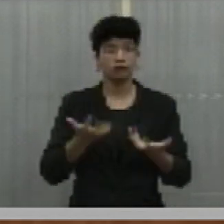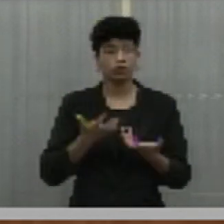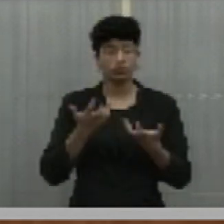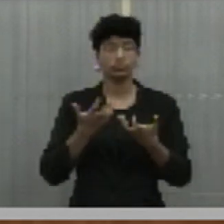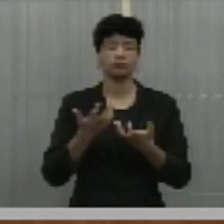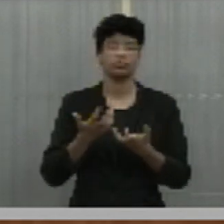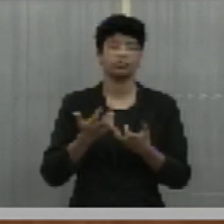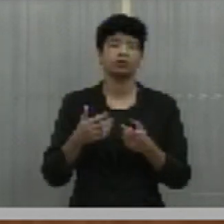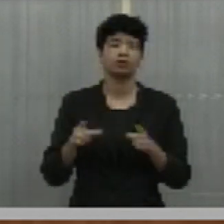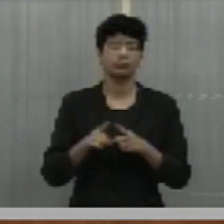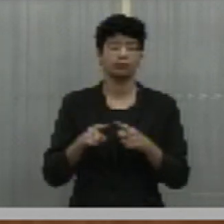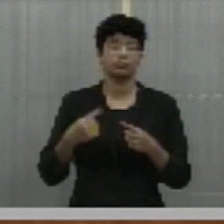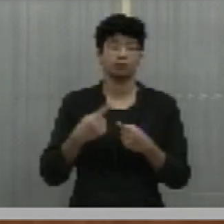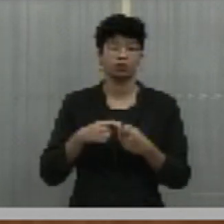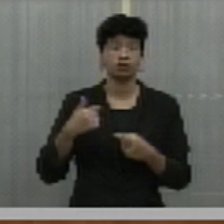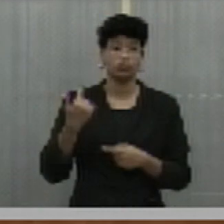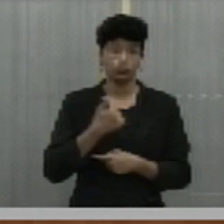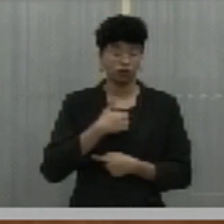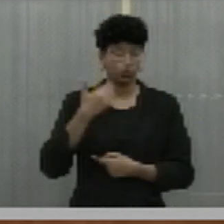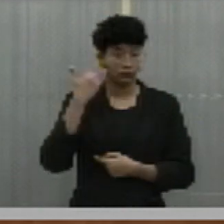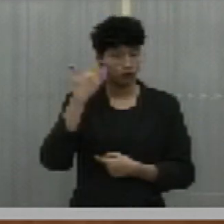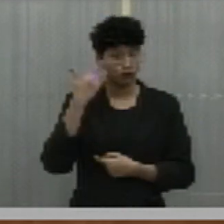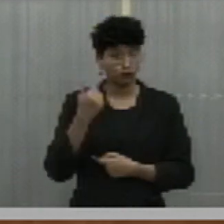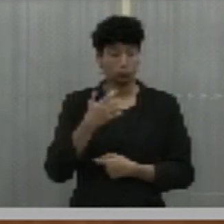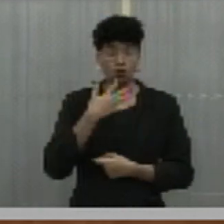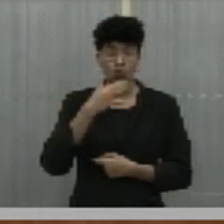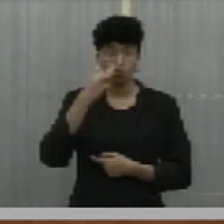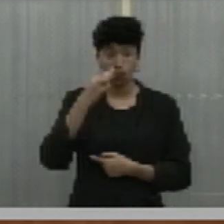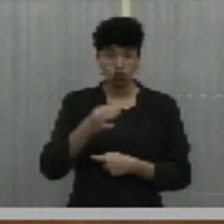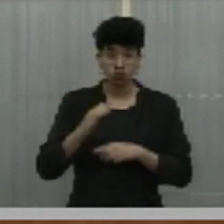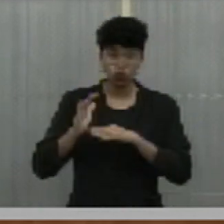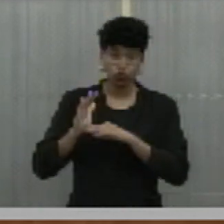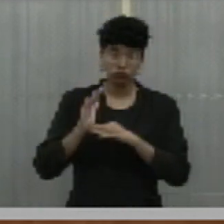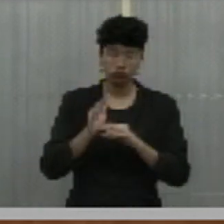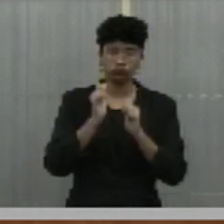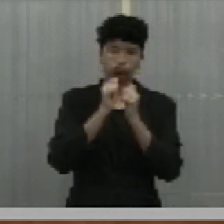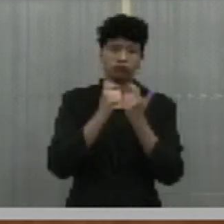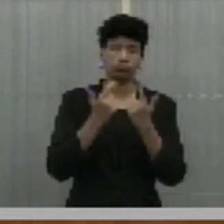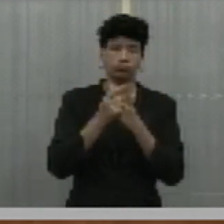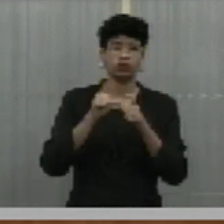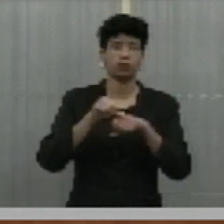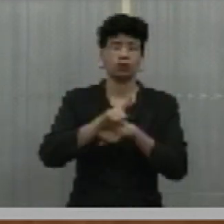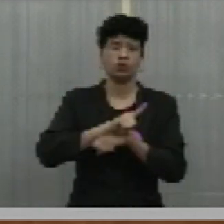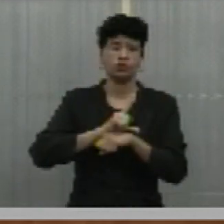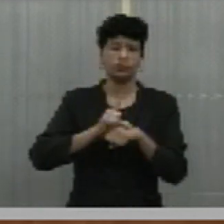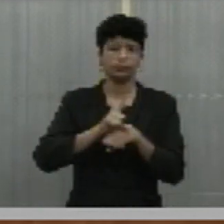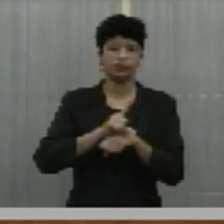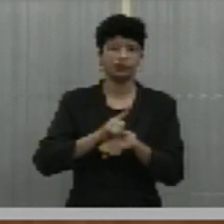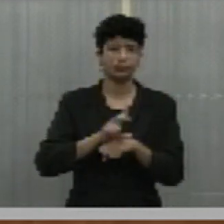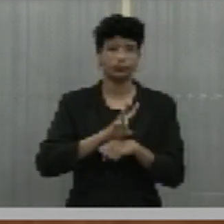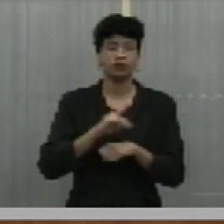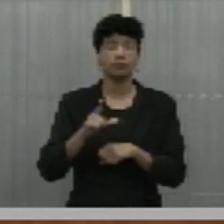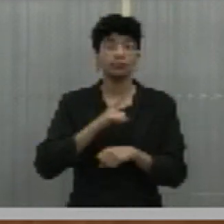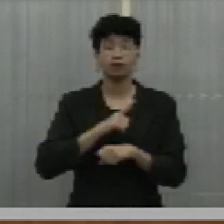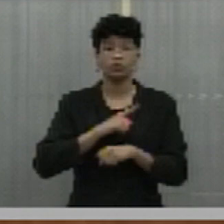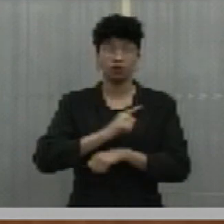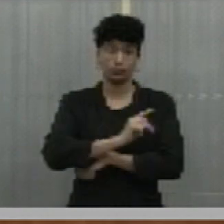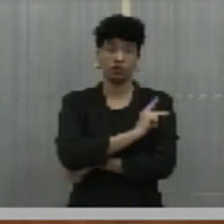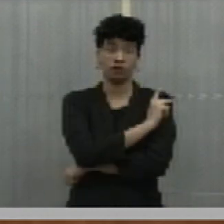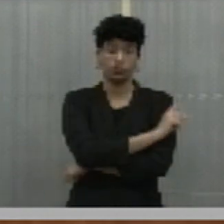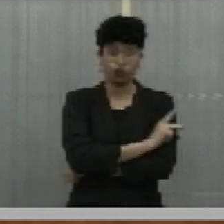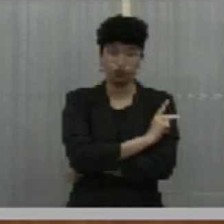porque temos convicção que é uma contribuição que essa Casa Legislativa dá para os piauienses.